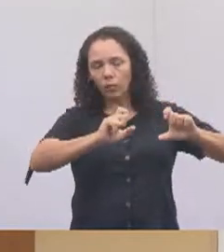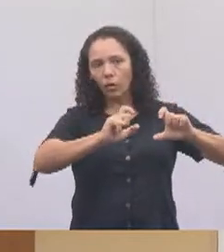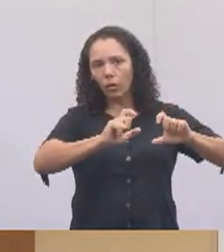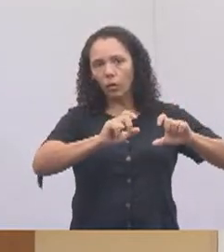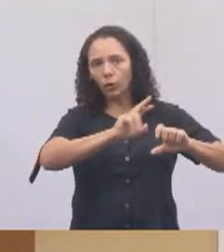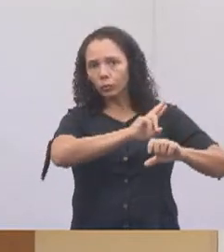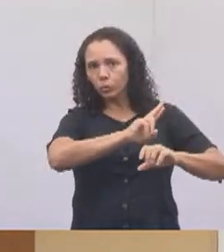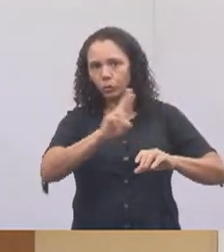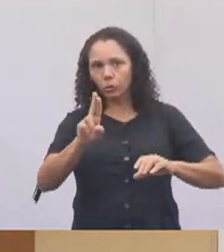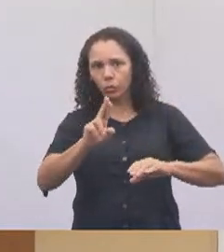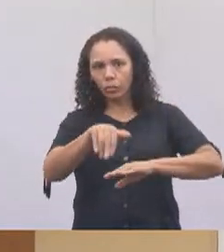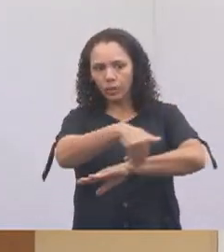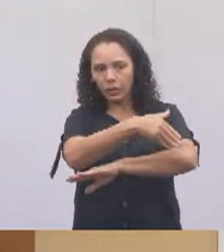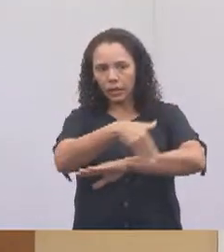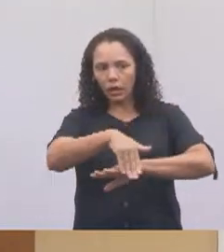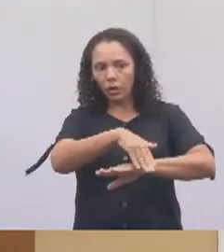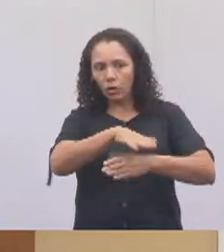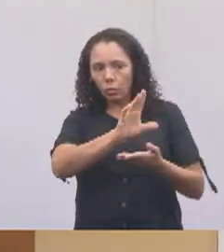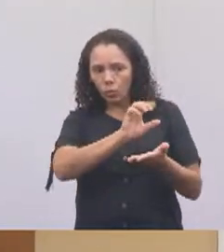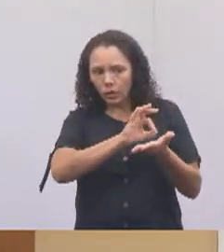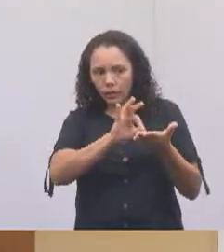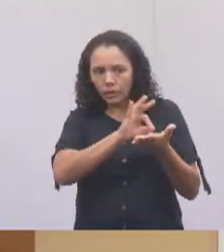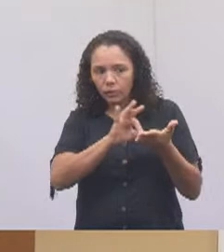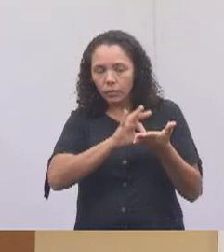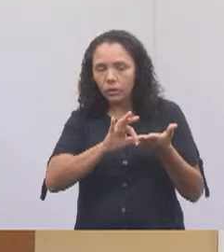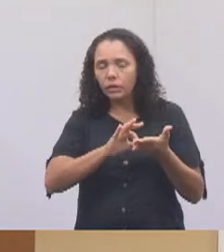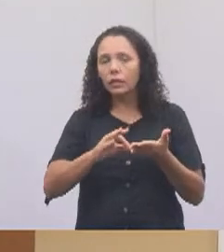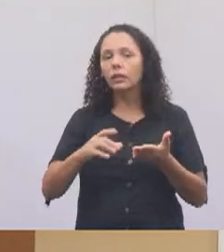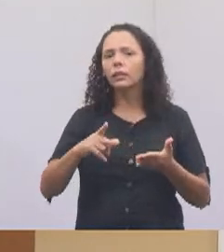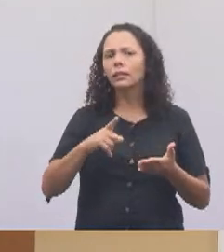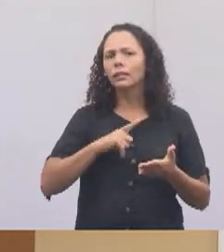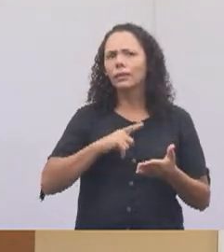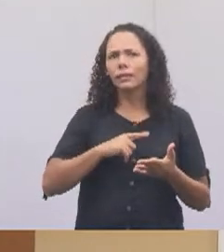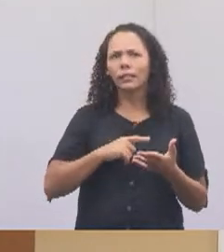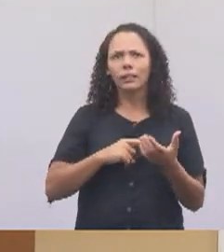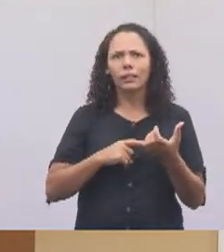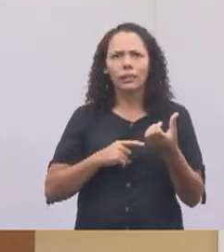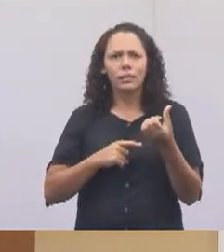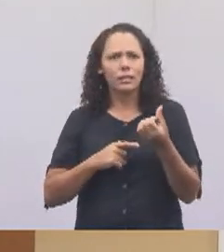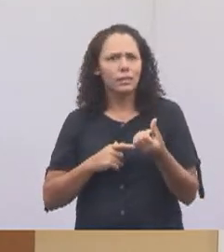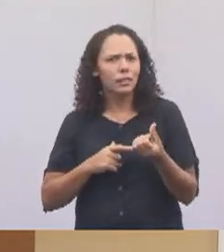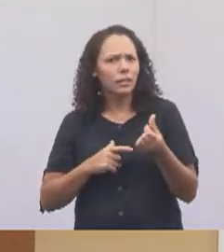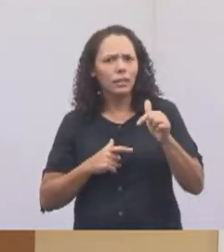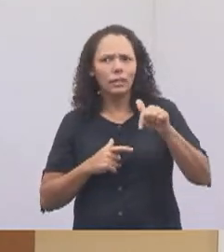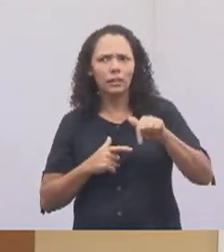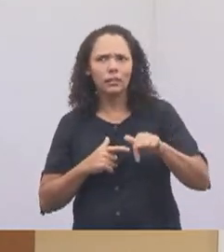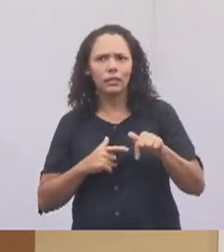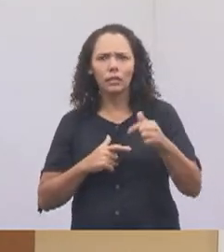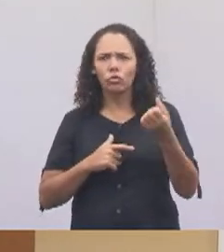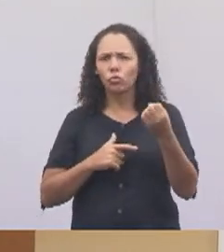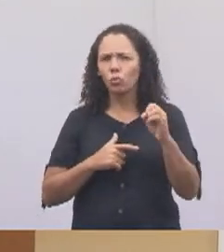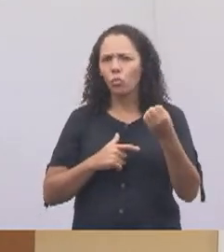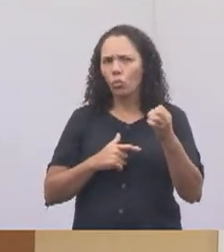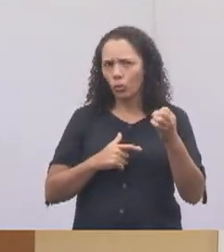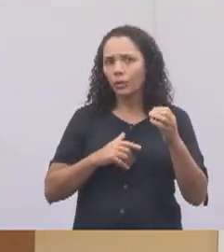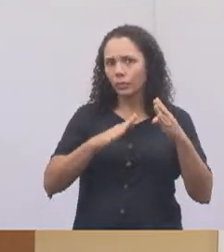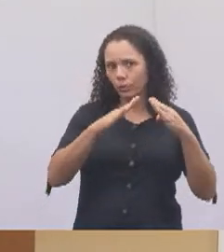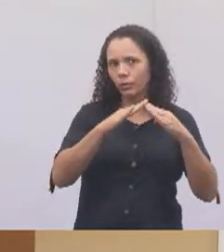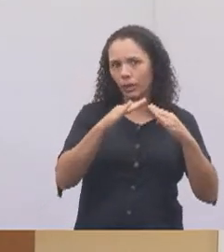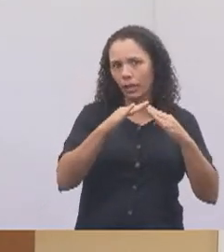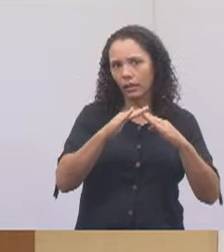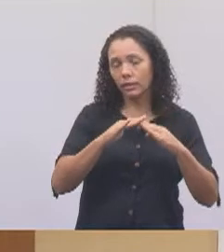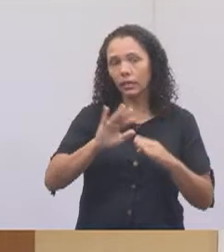endereço, acho que de uns seis, sete, oito casos mais ou menos, que tiraram, cortaram a árvore por algum motivo